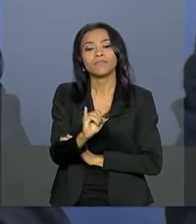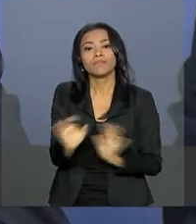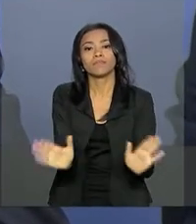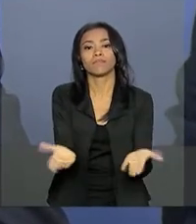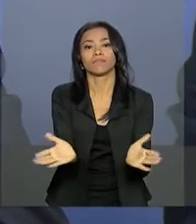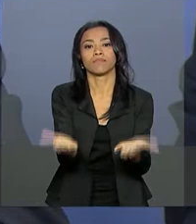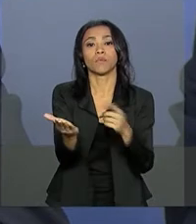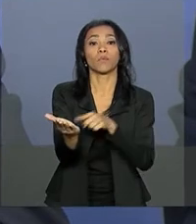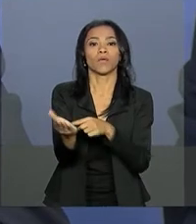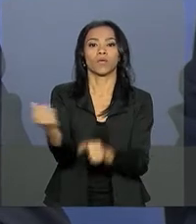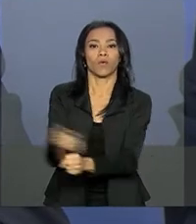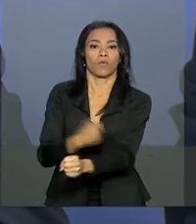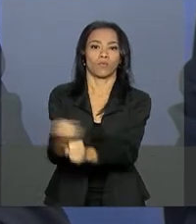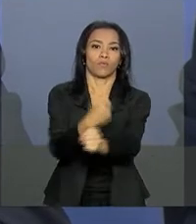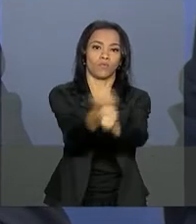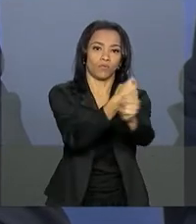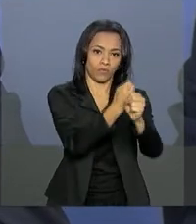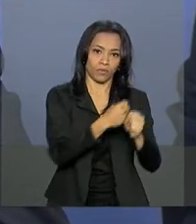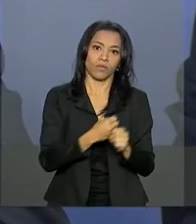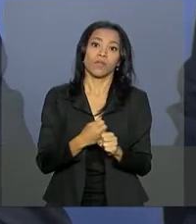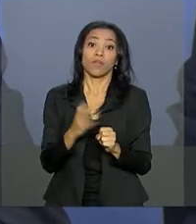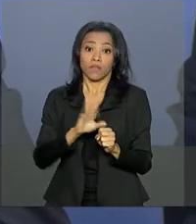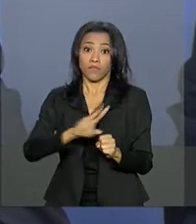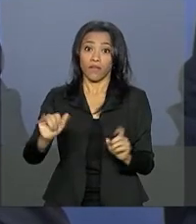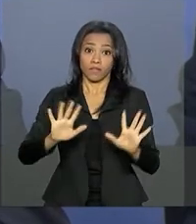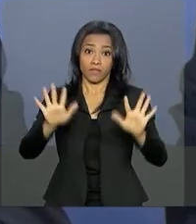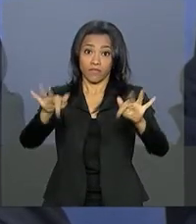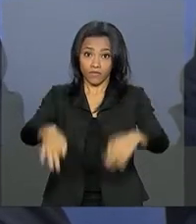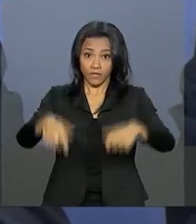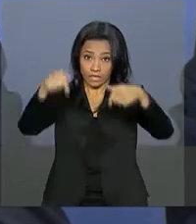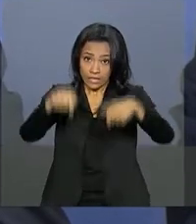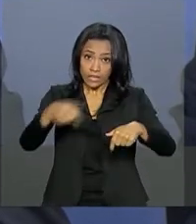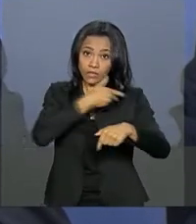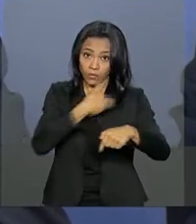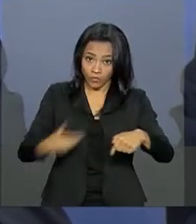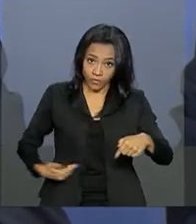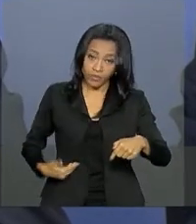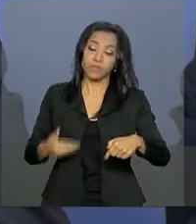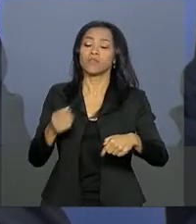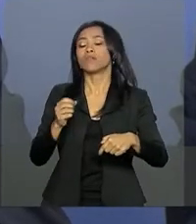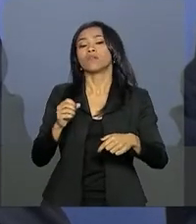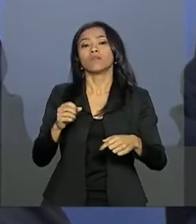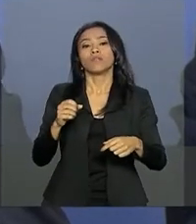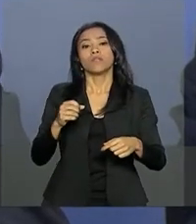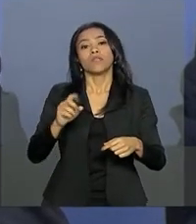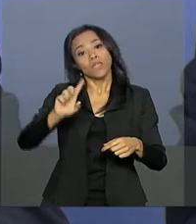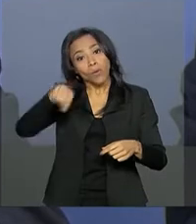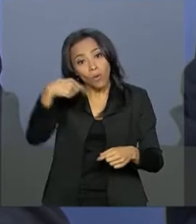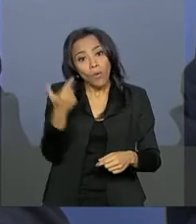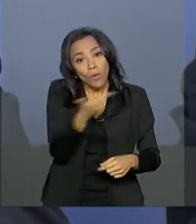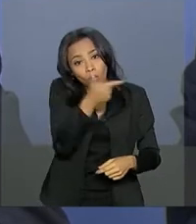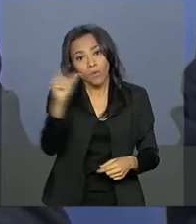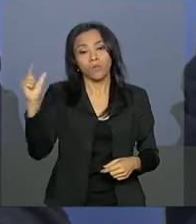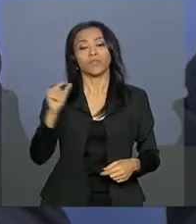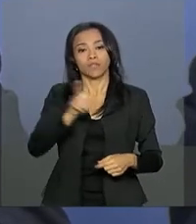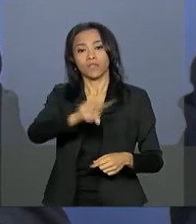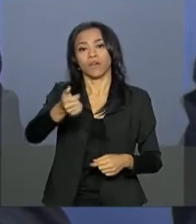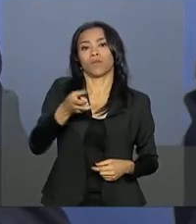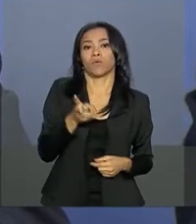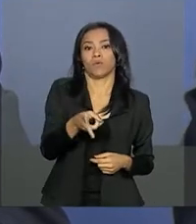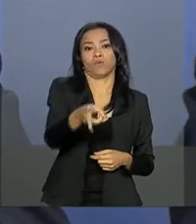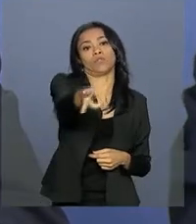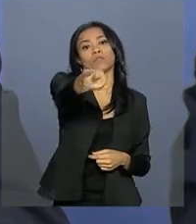que vão terminar nesse governo e obras que vão, incluídas hoje, que algumas delas vão passar. Porque a gente tem que ter uma